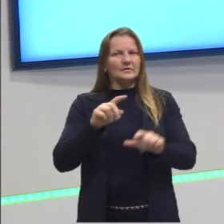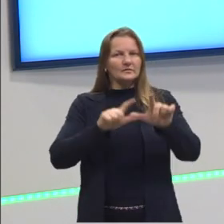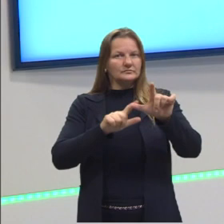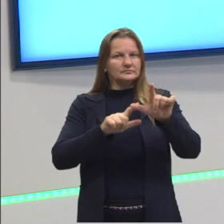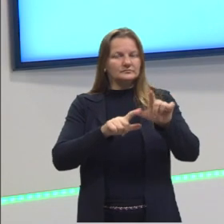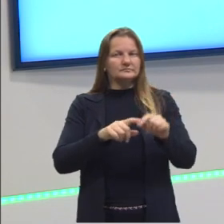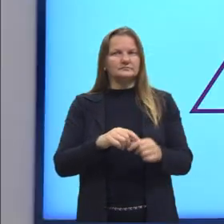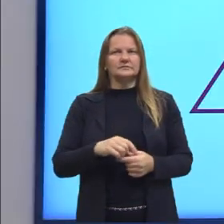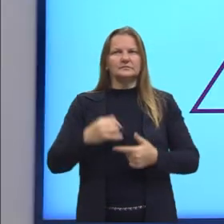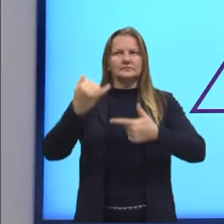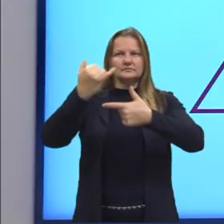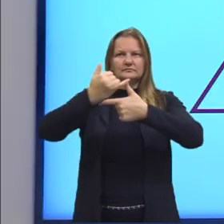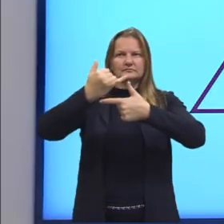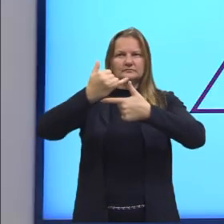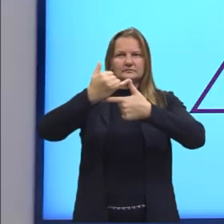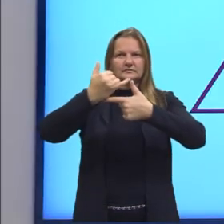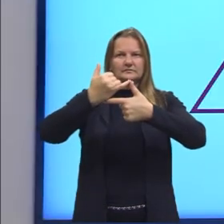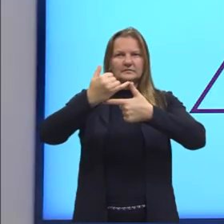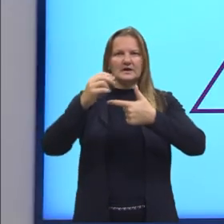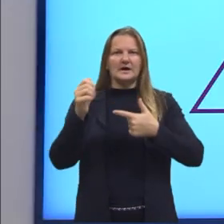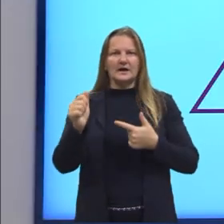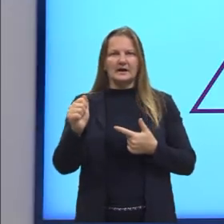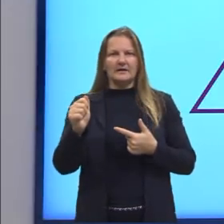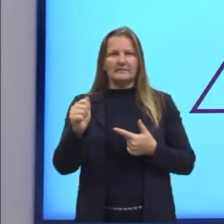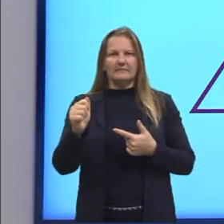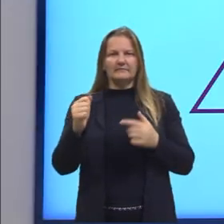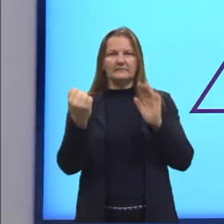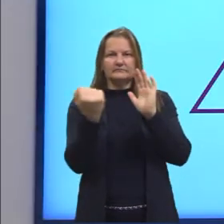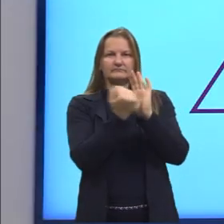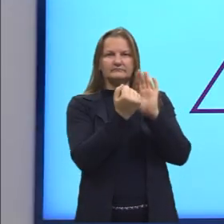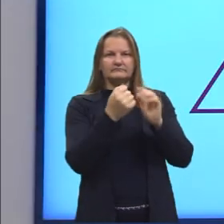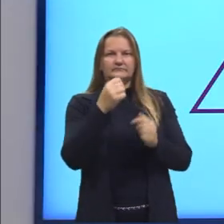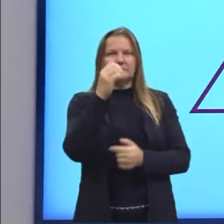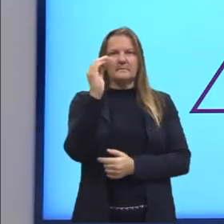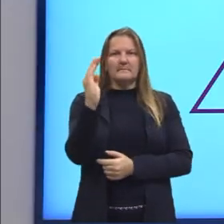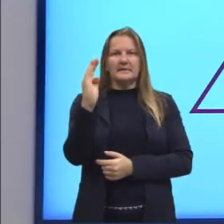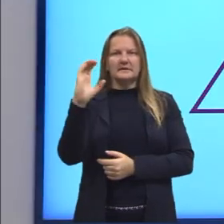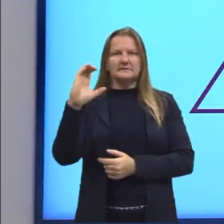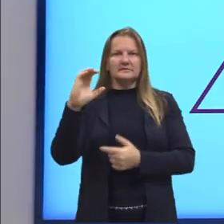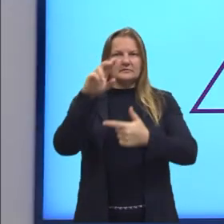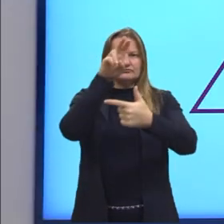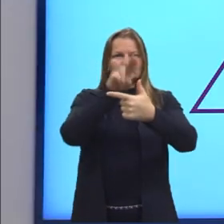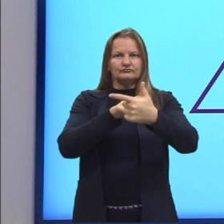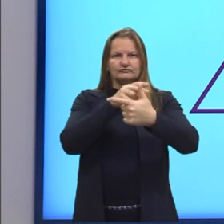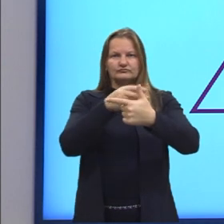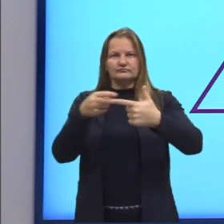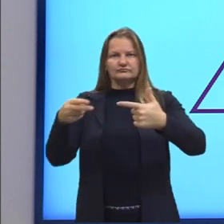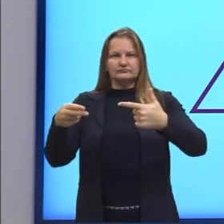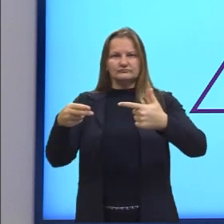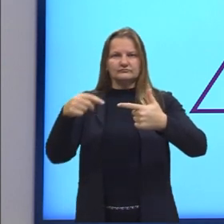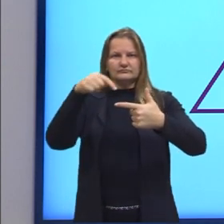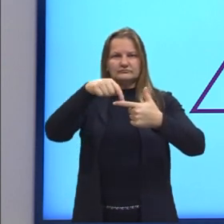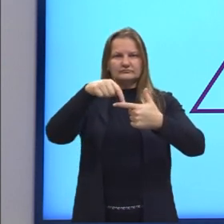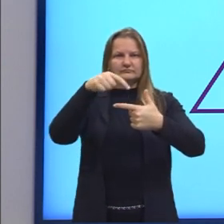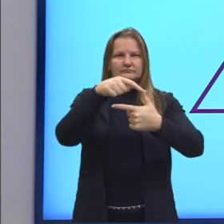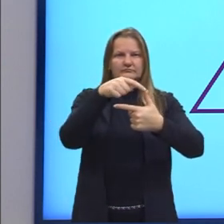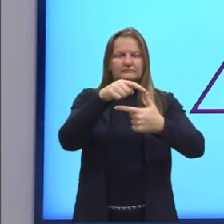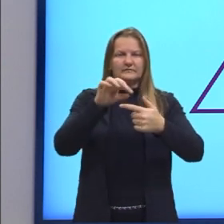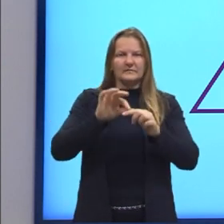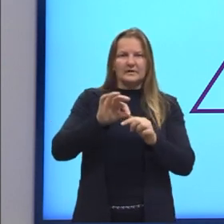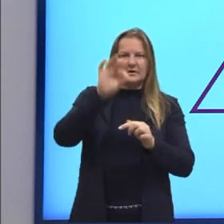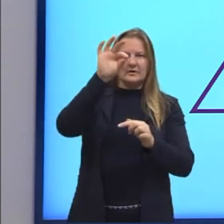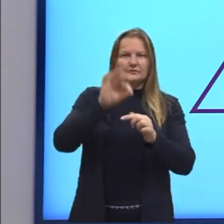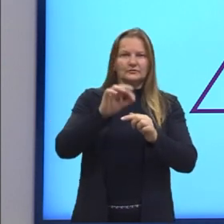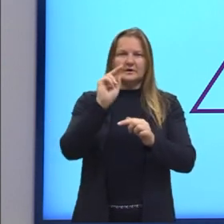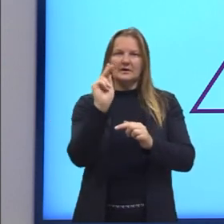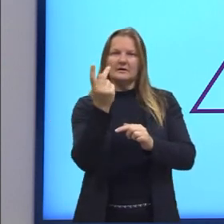a hipotenusa sendo A e os catetos B e C. A altura, que nós representamos, então, por H.